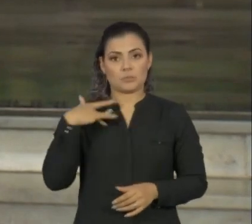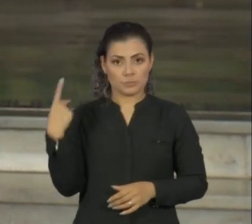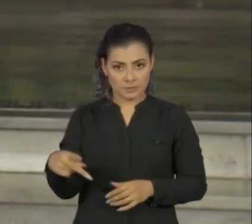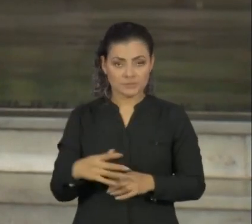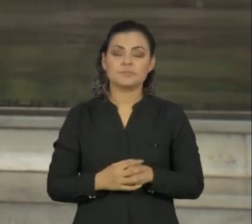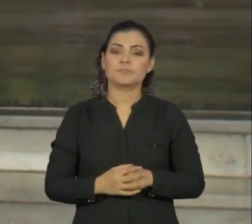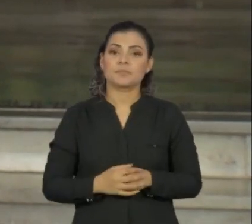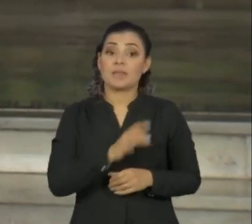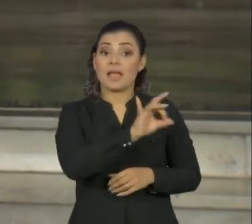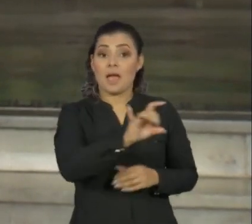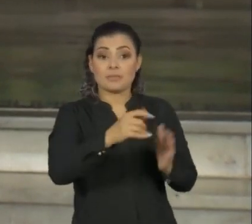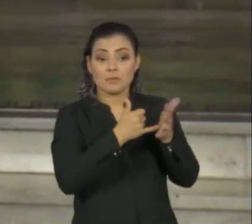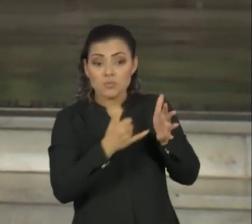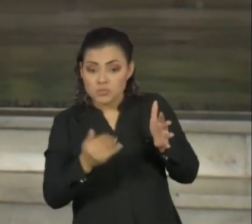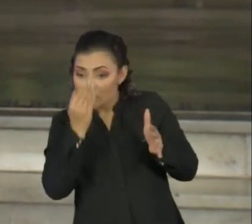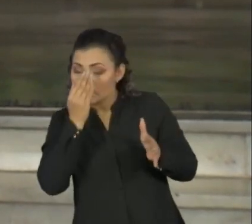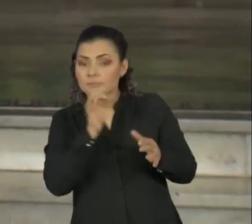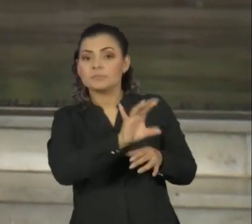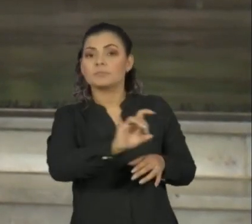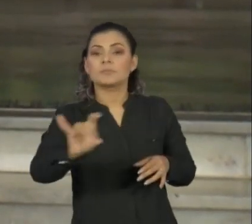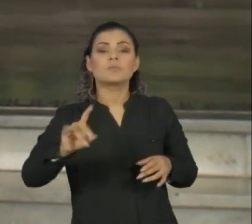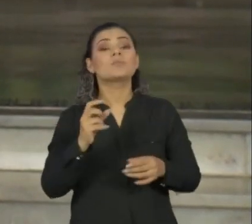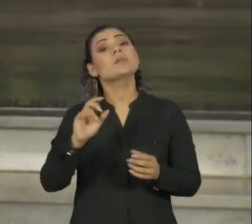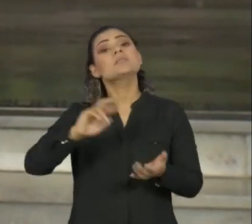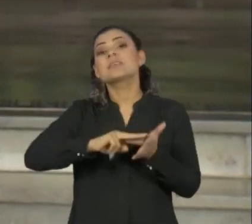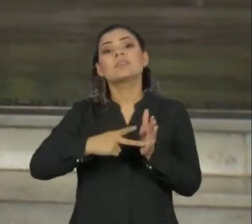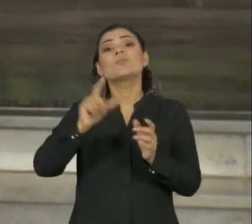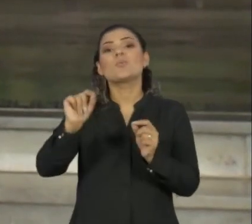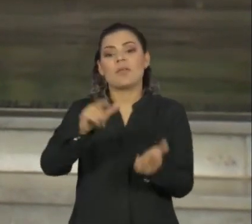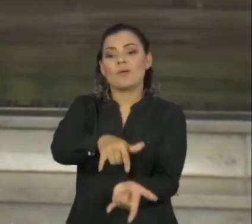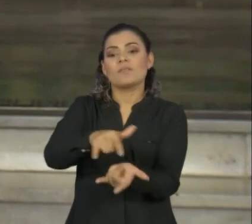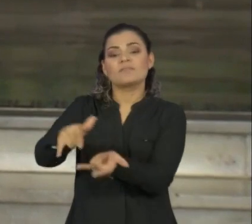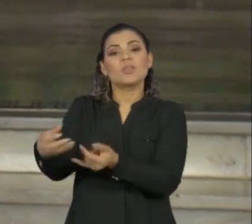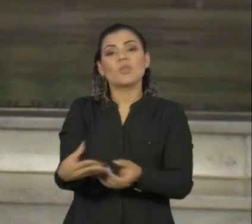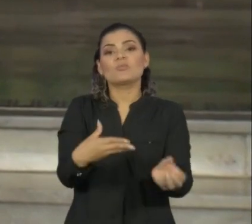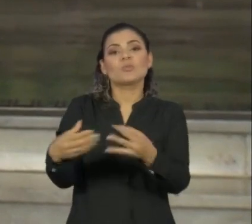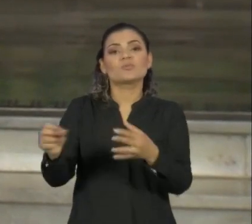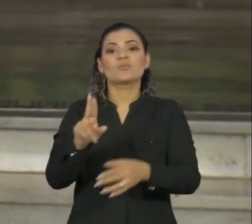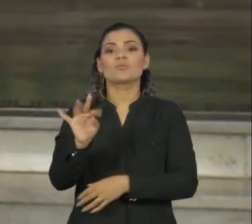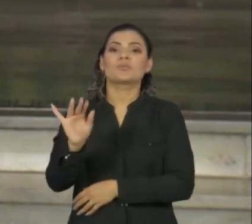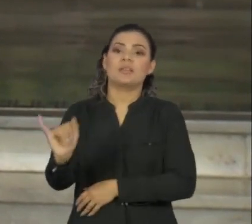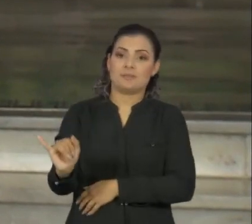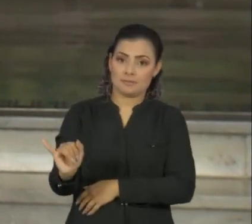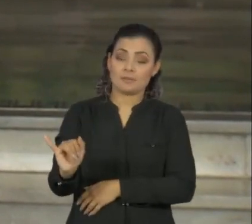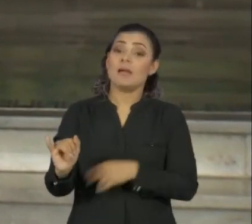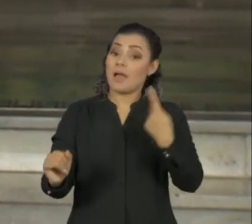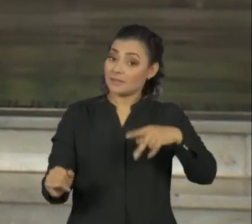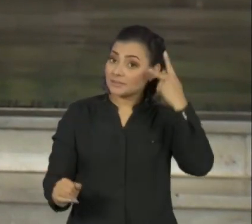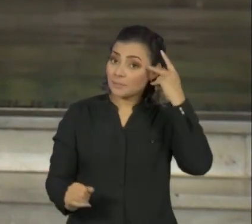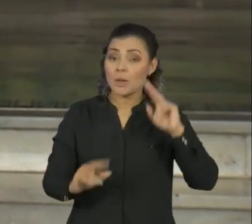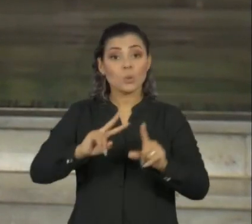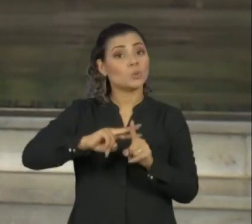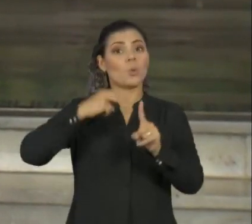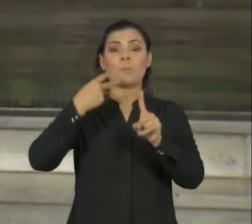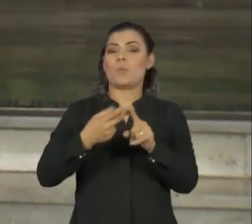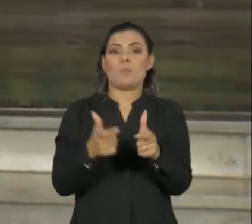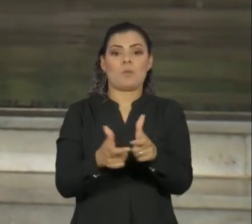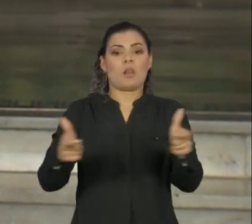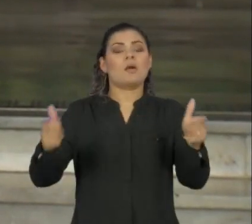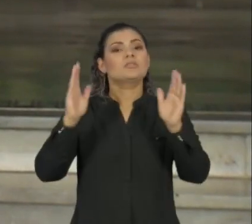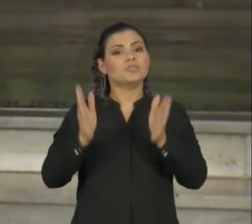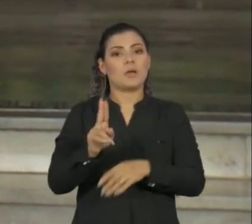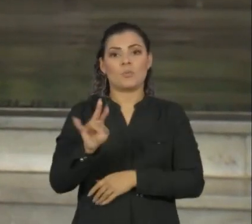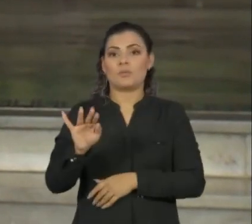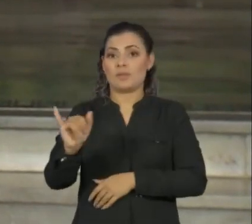Cada respirador entregue significa um novo leito de UTI aberto. O estado de São Paulo dobrou o número de leitos com